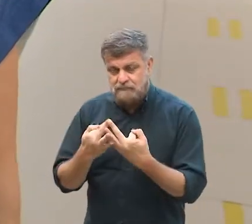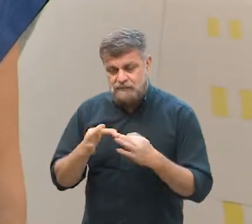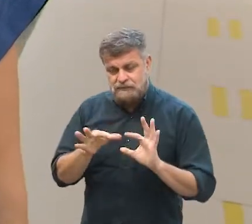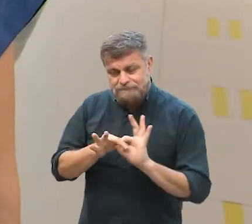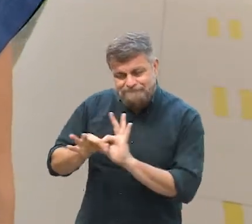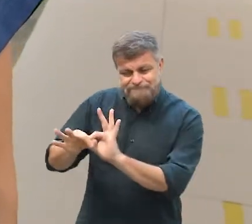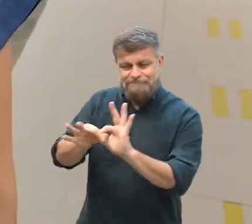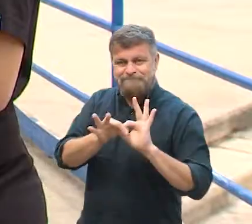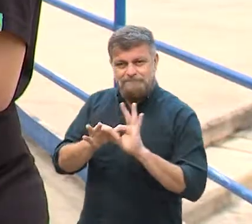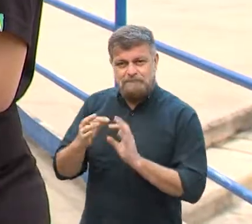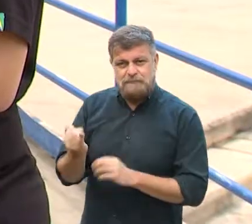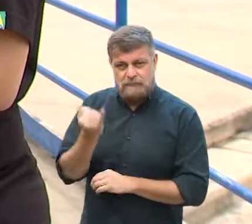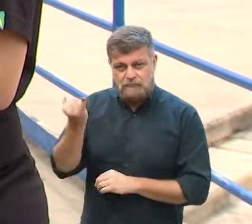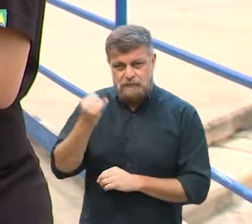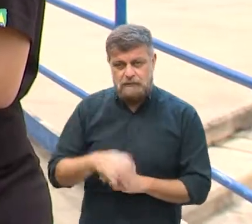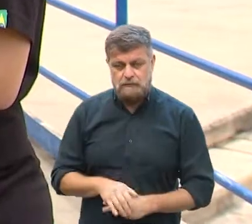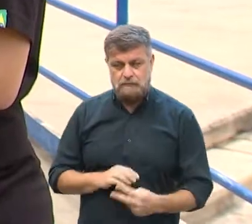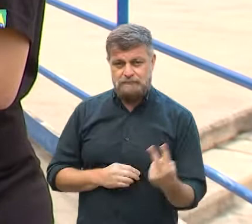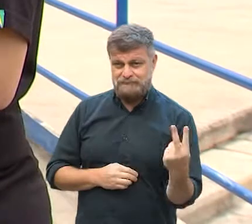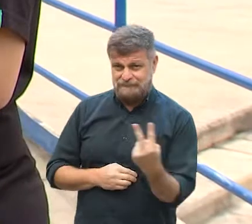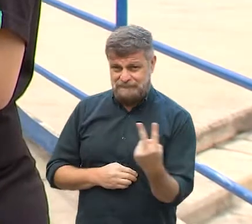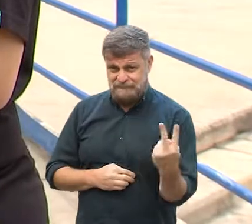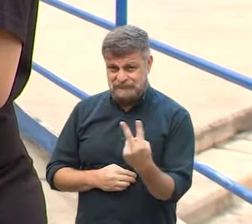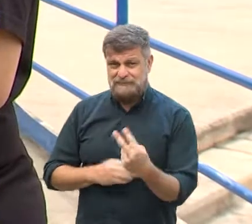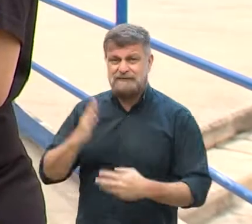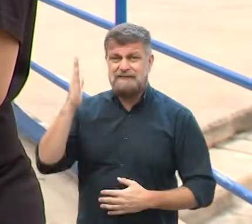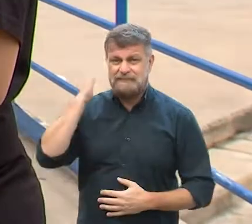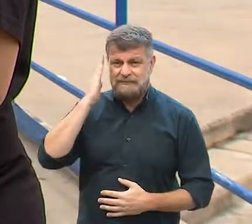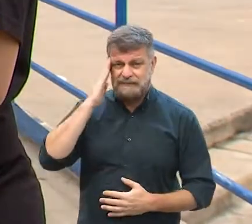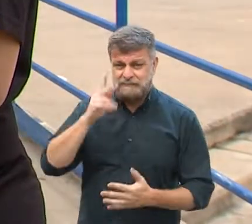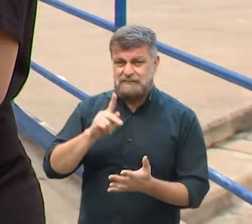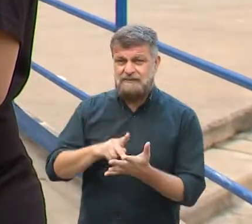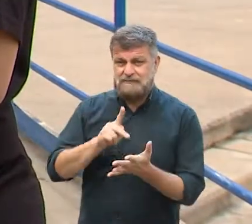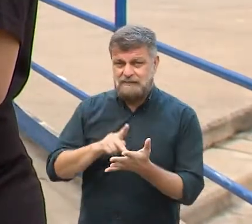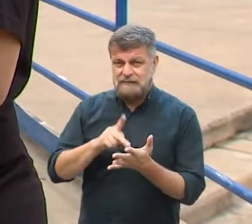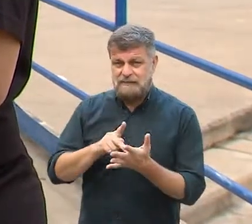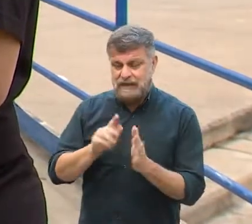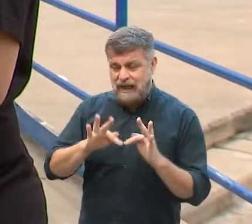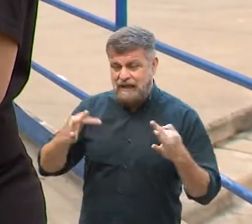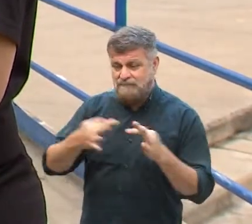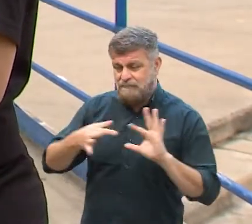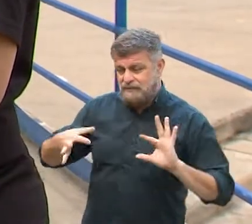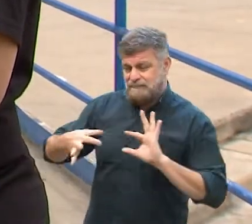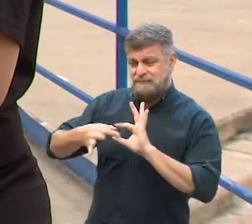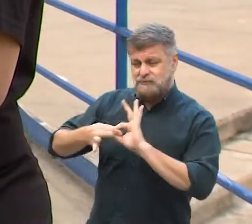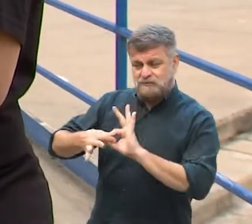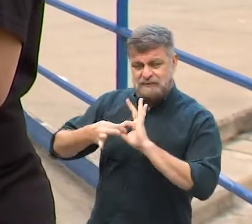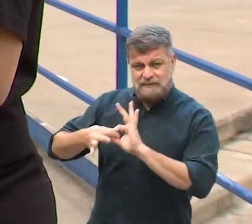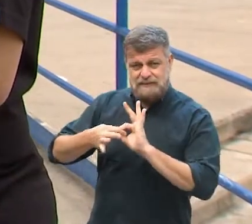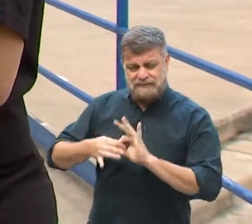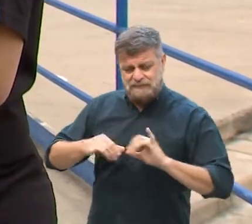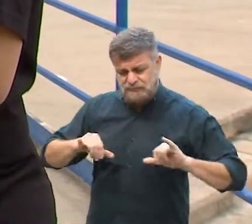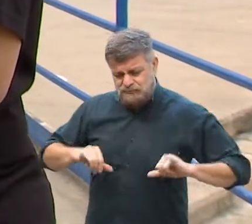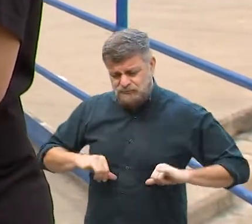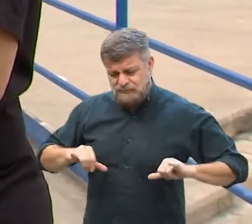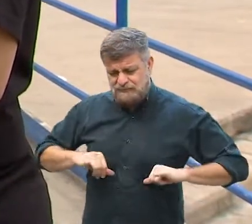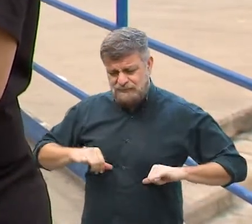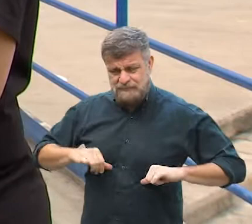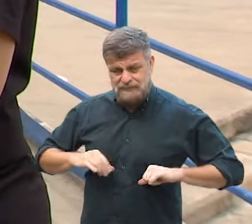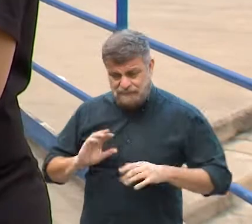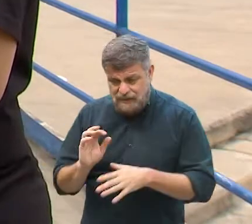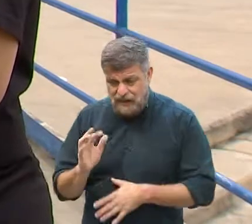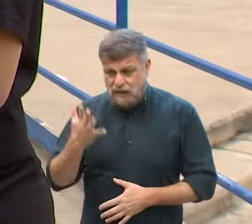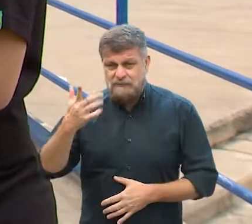muito importante. Vinícius e Ana Lígia sabem bem o que é a união de família. Mesmo com a dor tão recente,